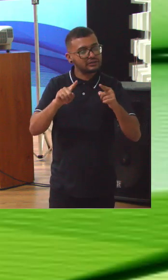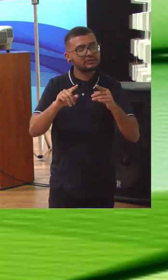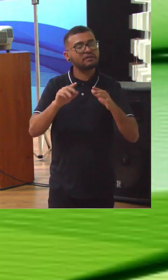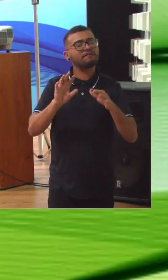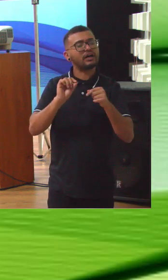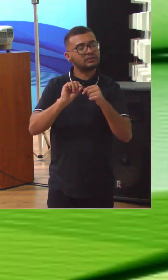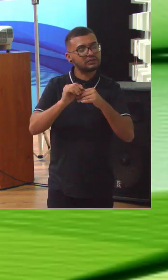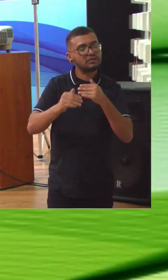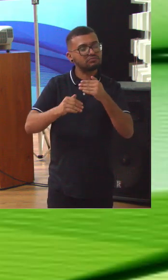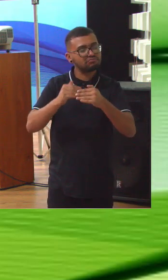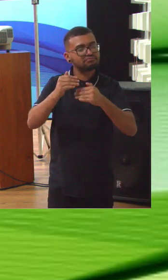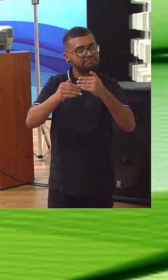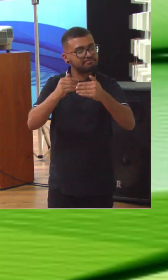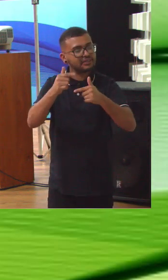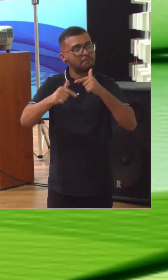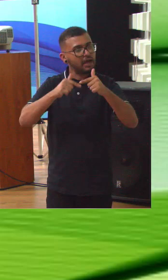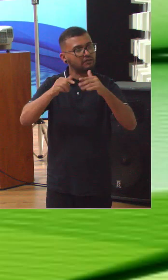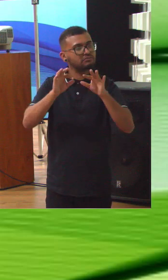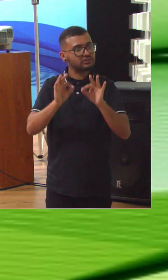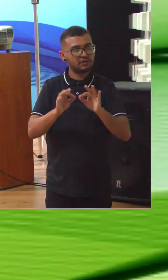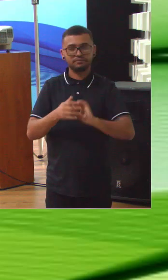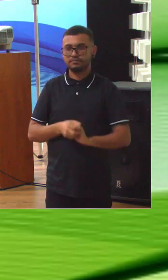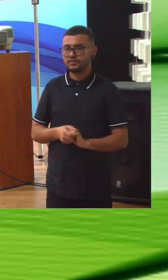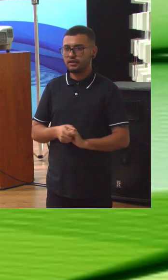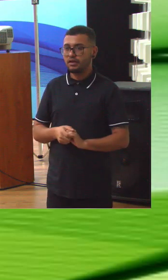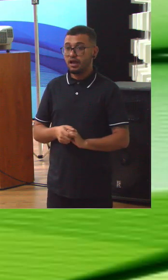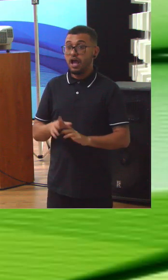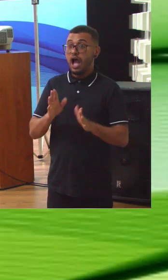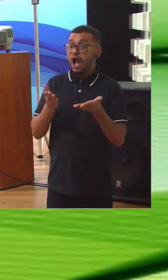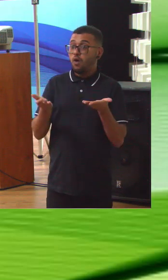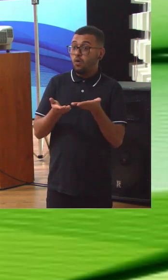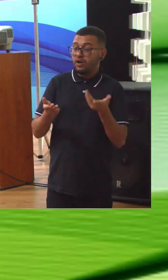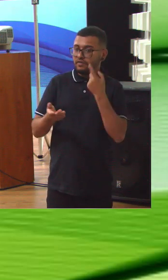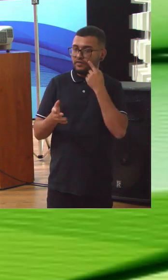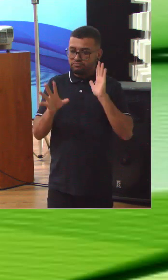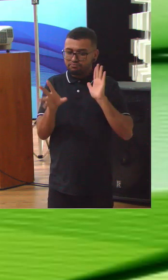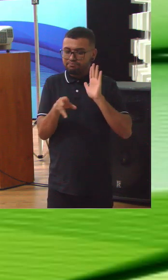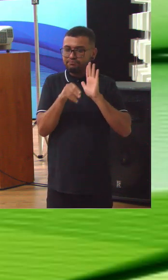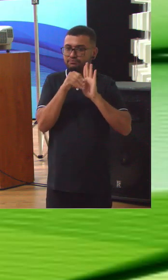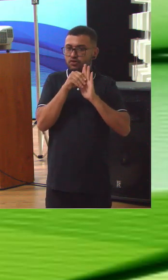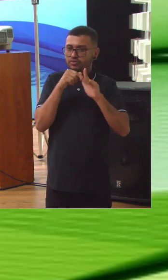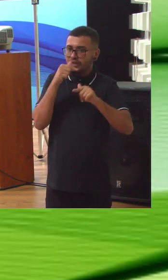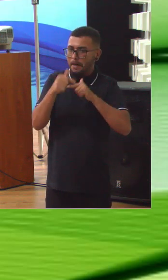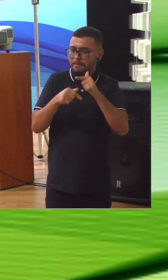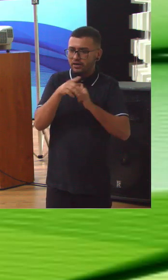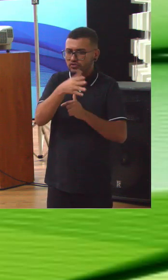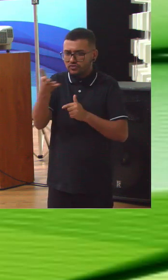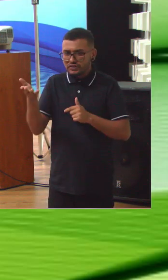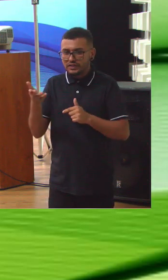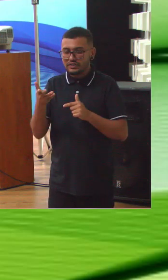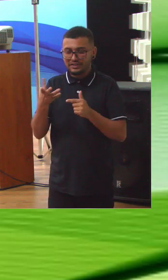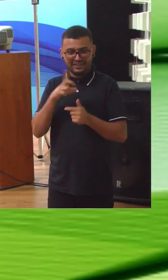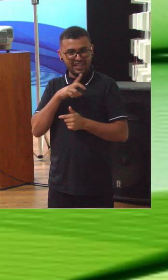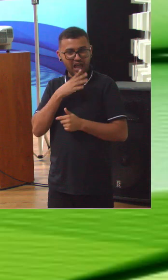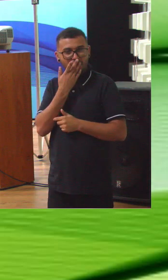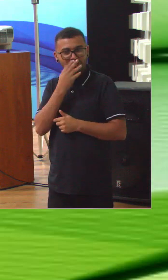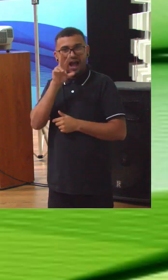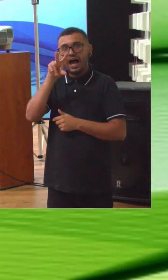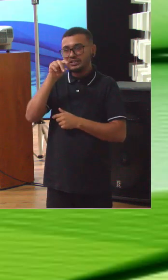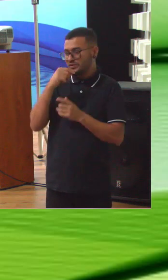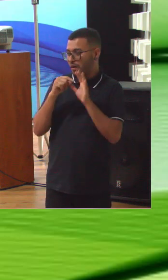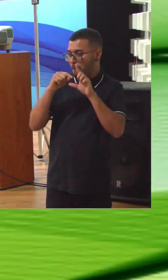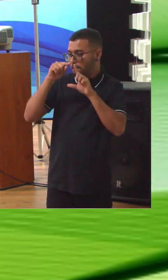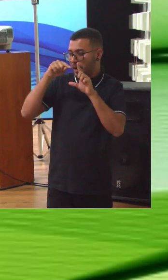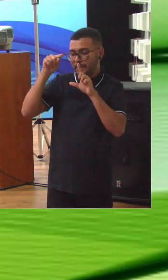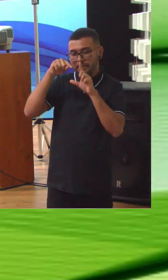dever de casa fez. E certamente essas mudanças que foram implementadas e que fizeram chegar nessa curva azul vão começar